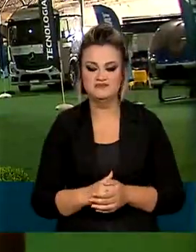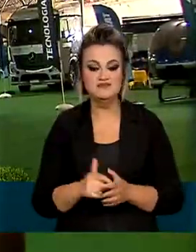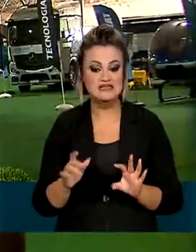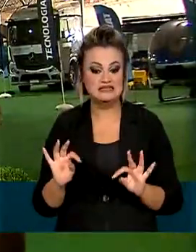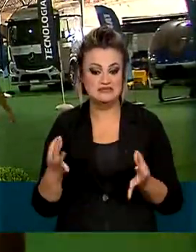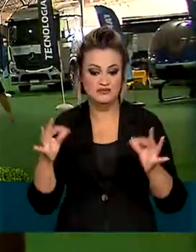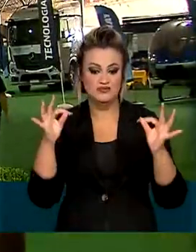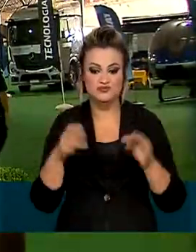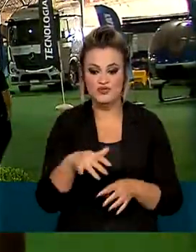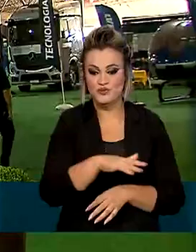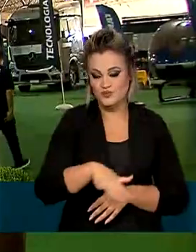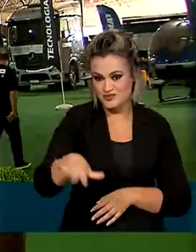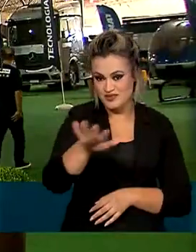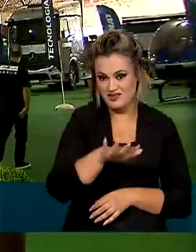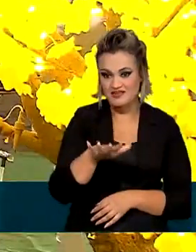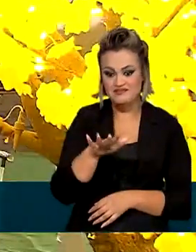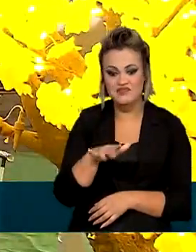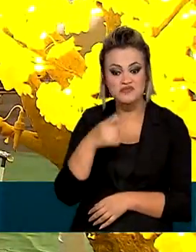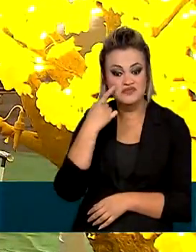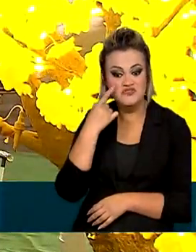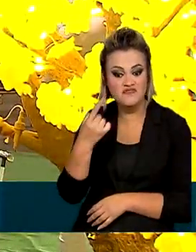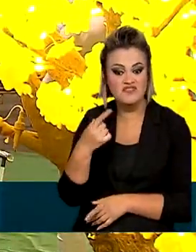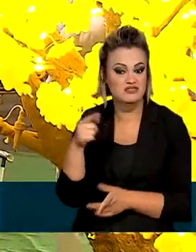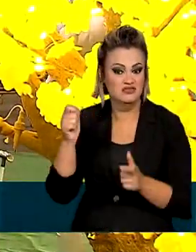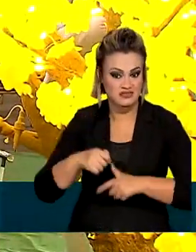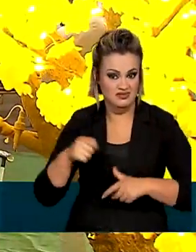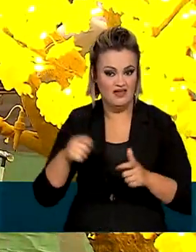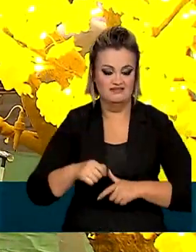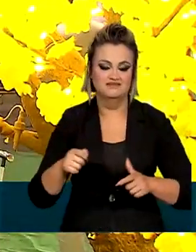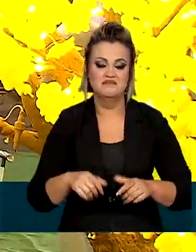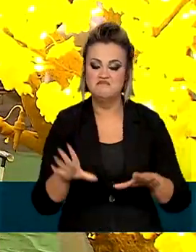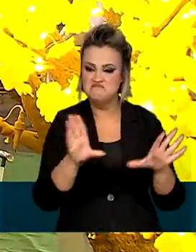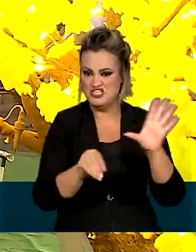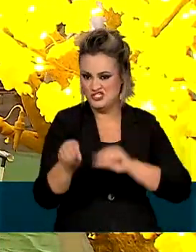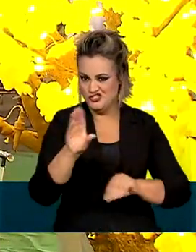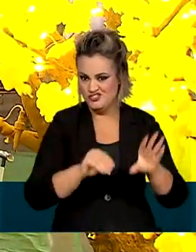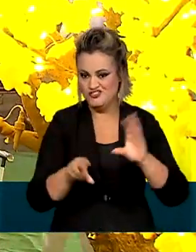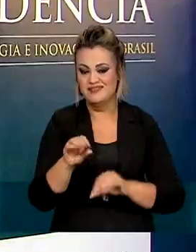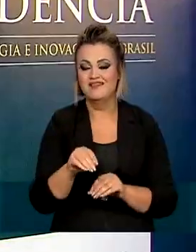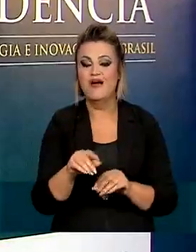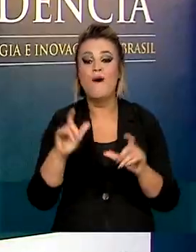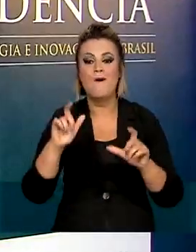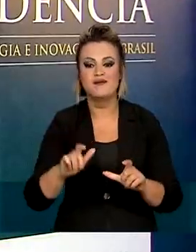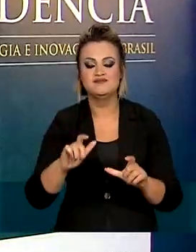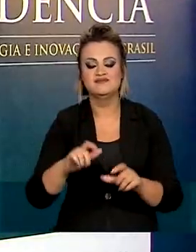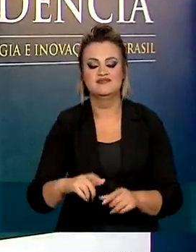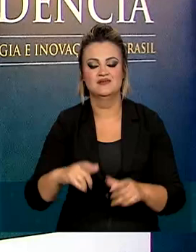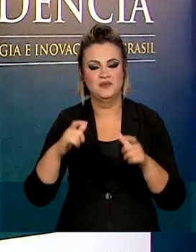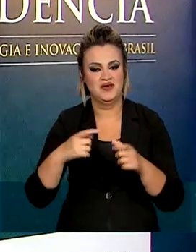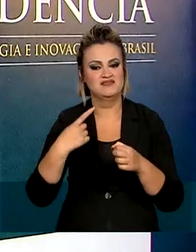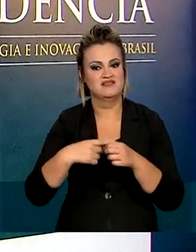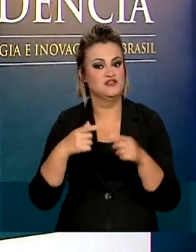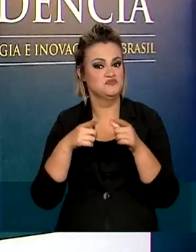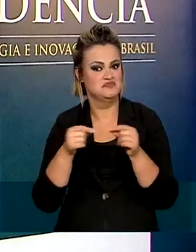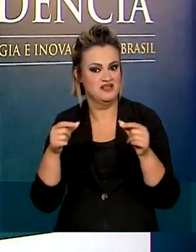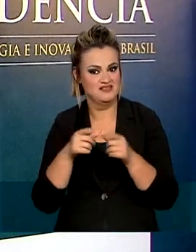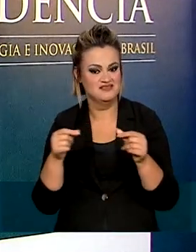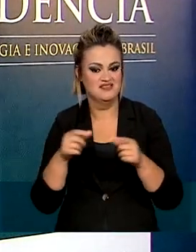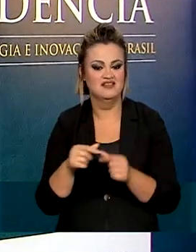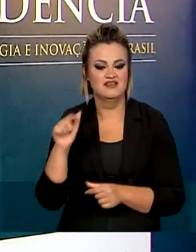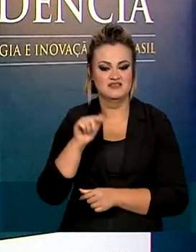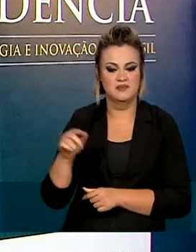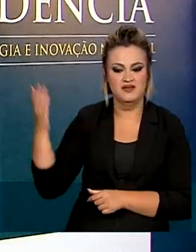tecnologia está bem ao alcance dos olhos e das mãos na Semana Nacional de Ciência e